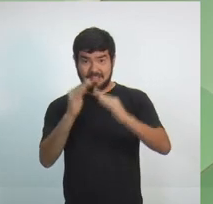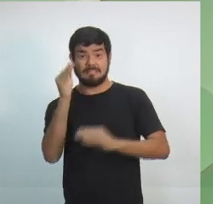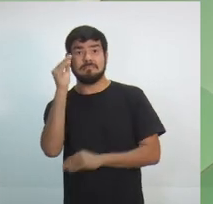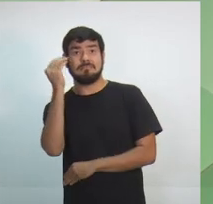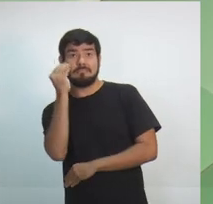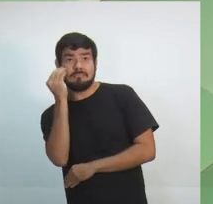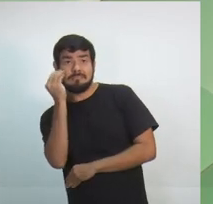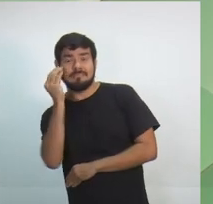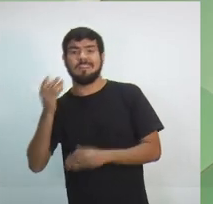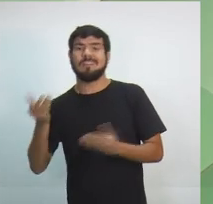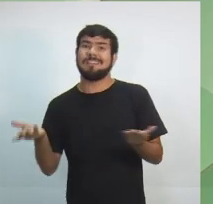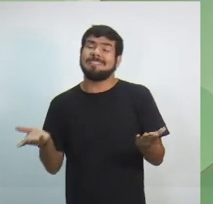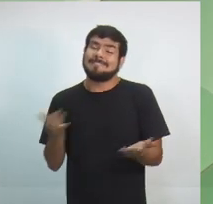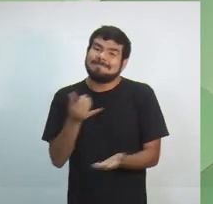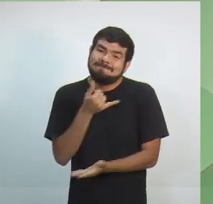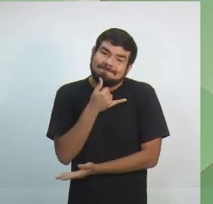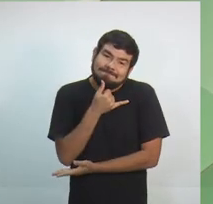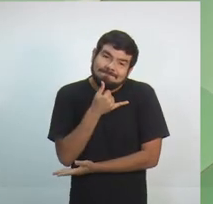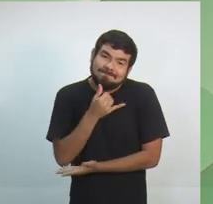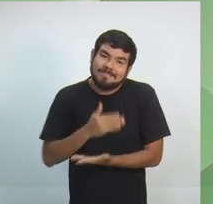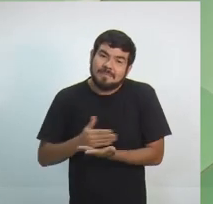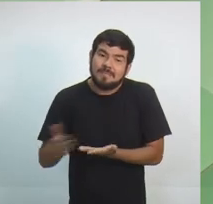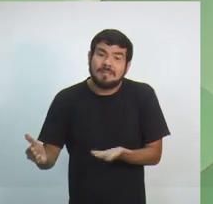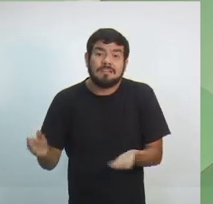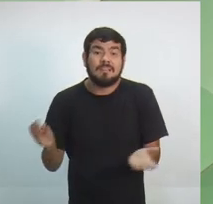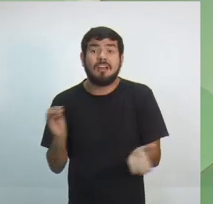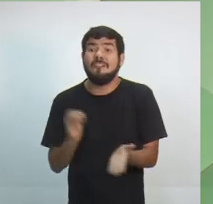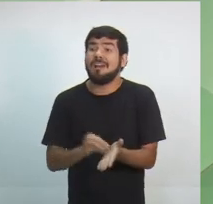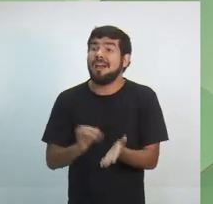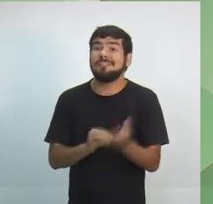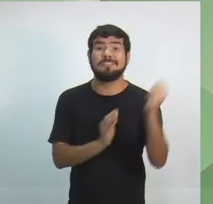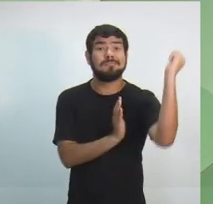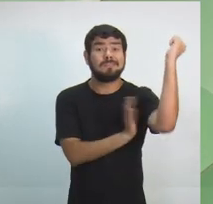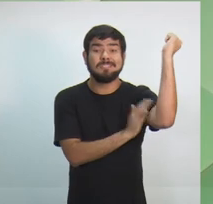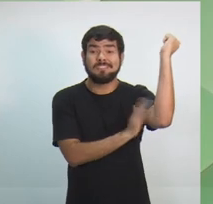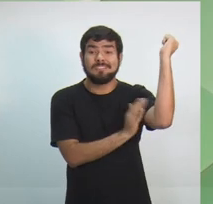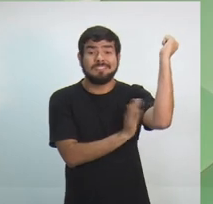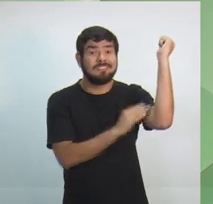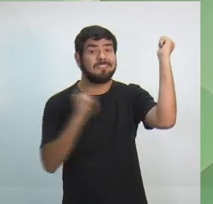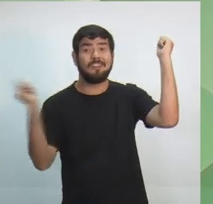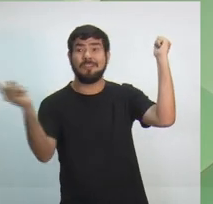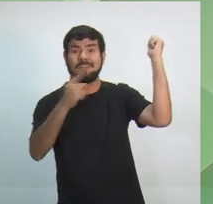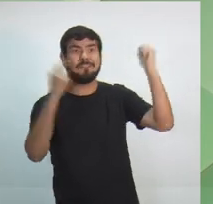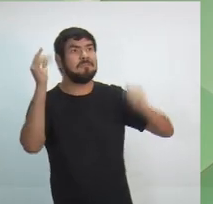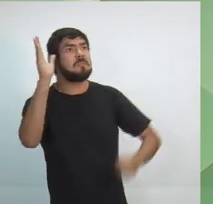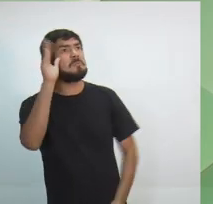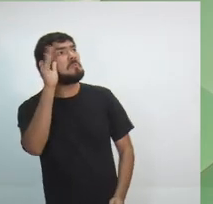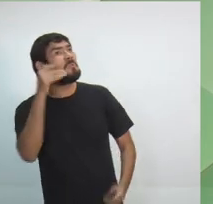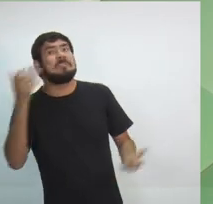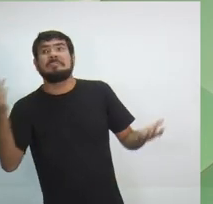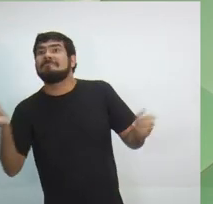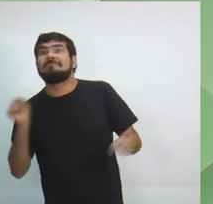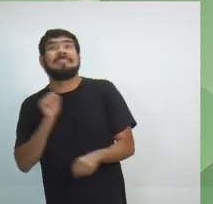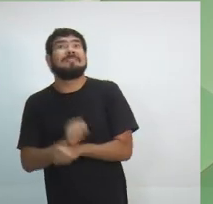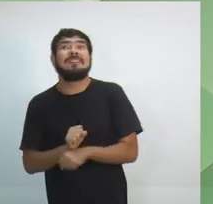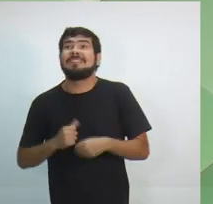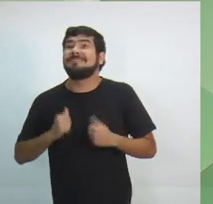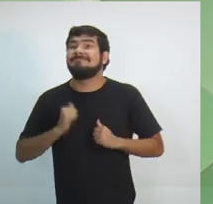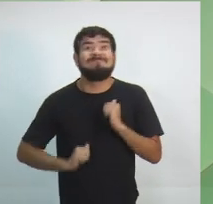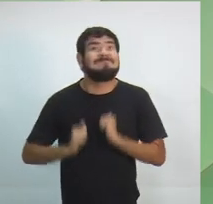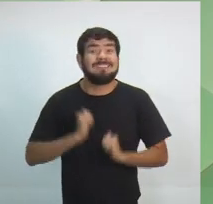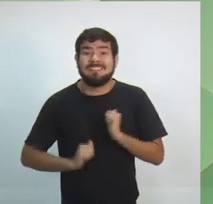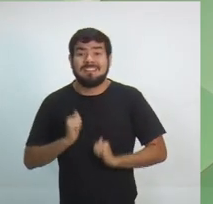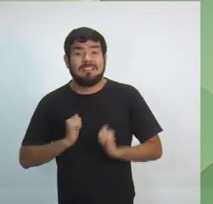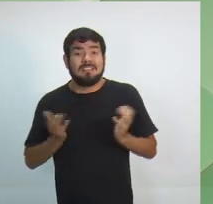Eu começo lamentando a ausência do candidato Amazonino Mendes. Está todo mundo curioso aqui, na expectativa muito grande